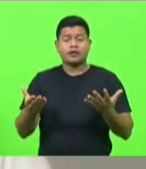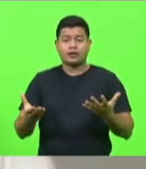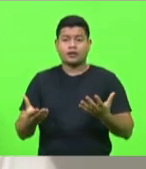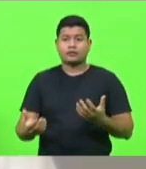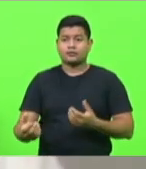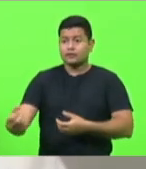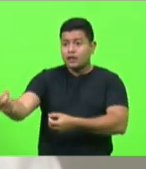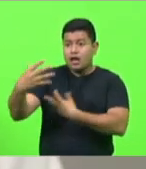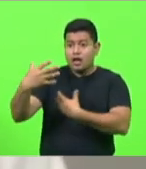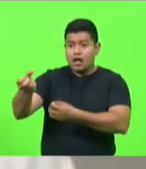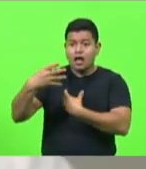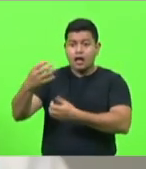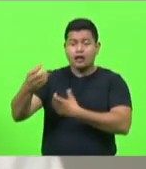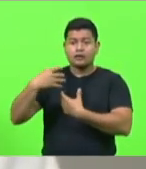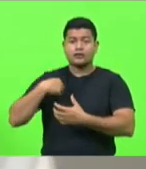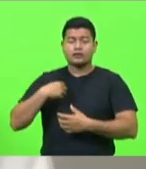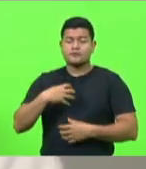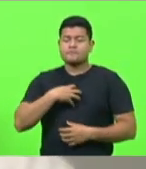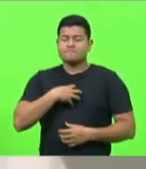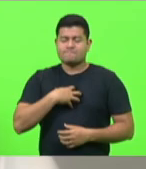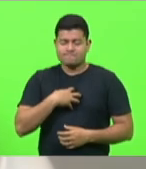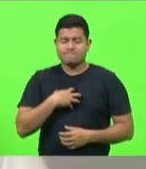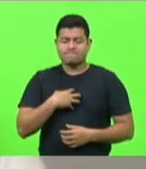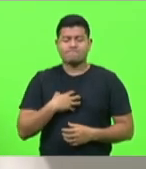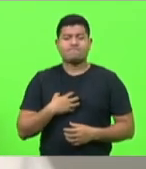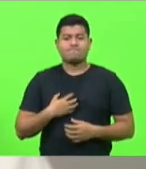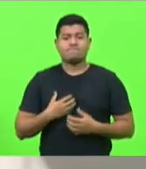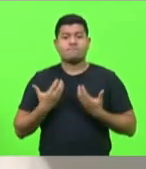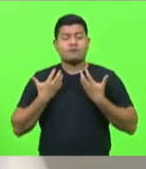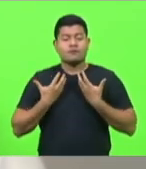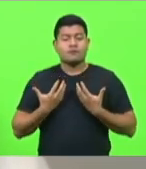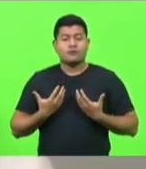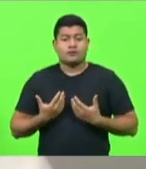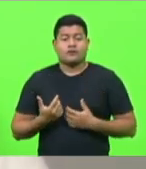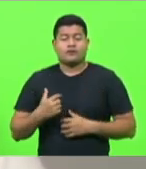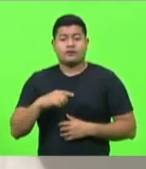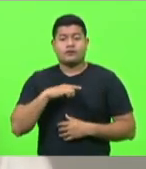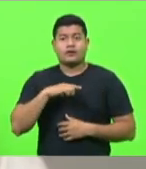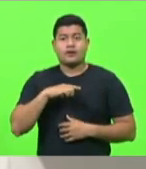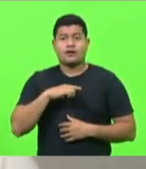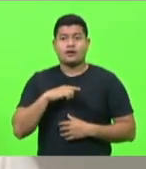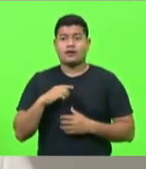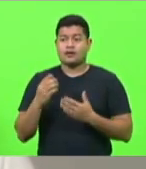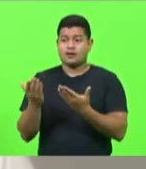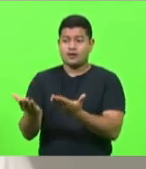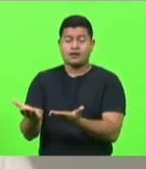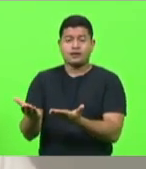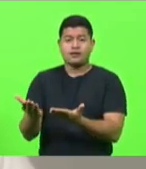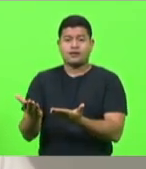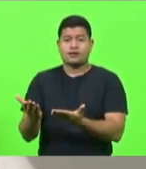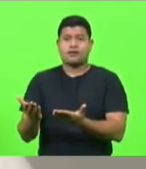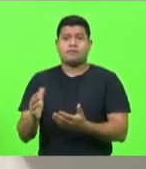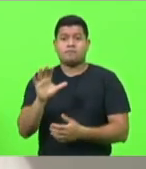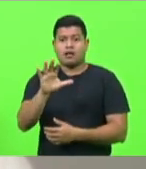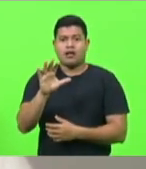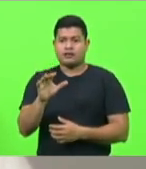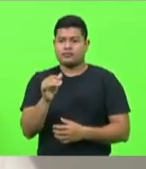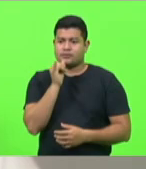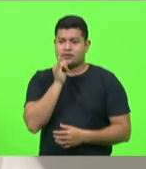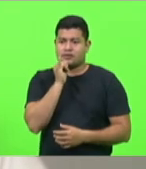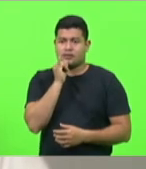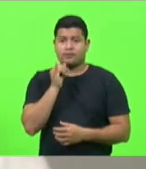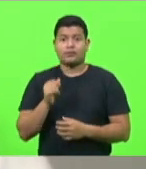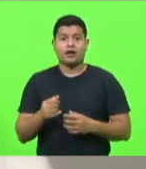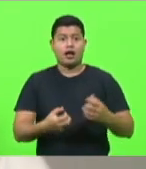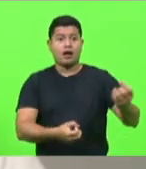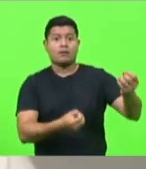daquilo, da alma, precisam alimentar a sua alma, precisam se alimentar daquele pão que não é provido no supermercado, que